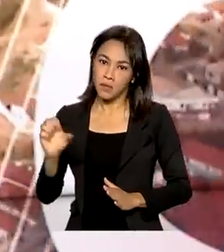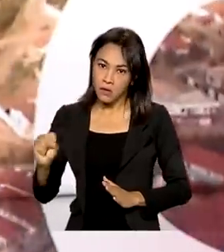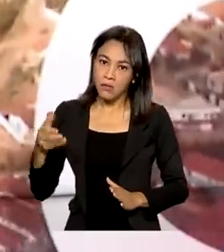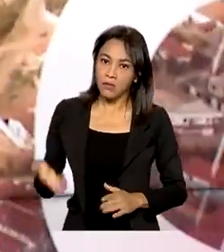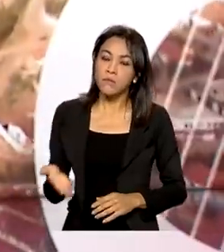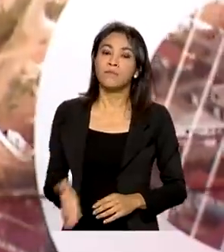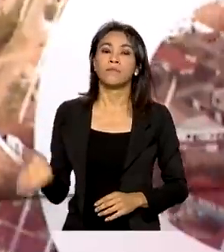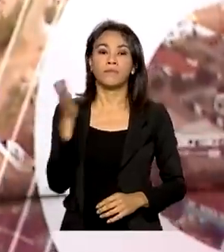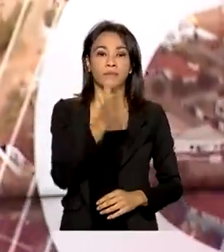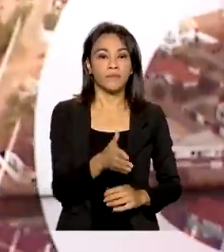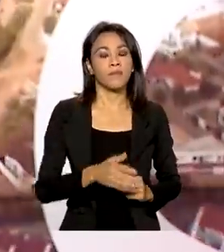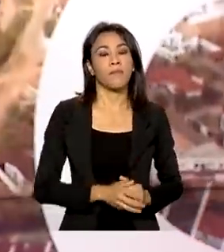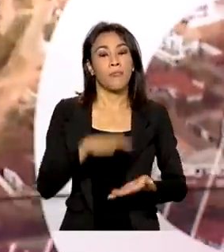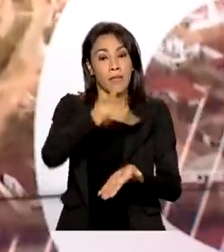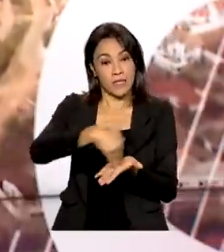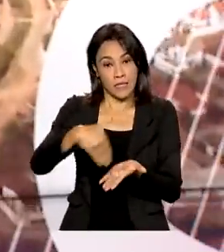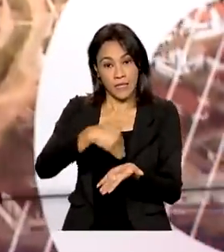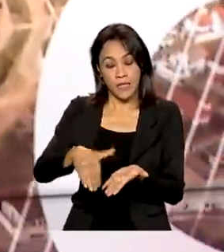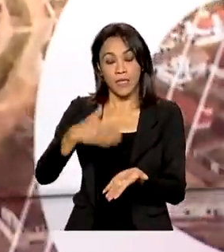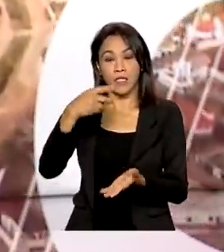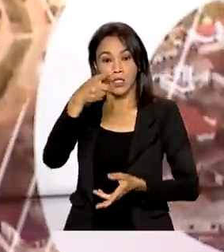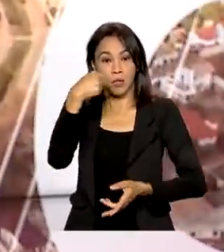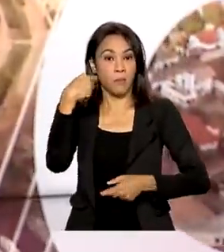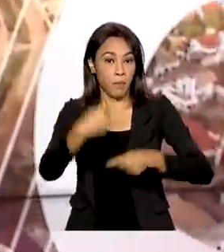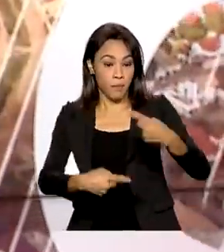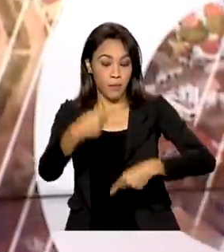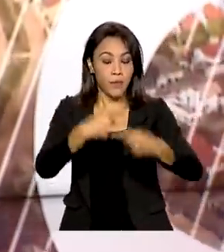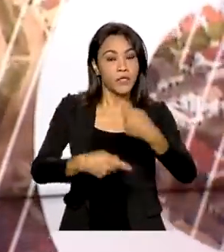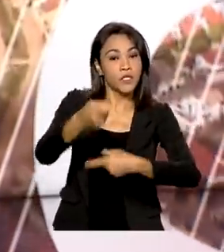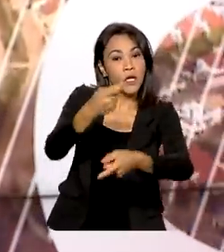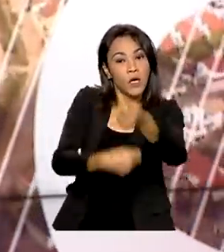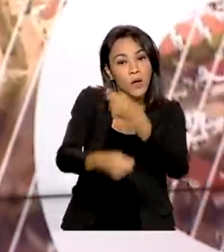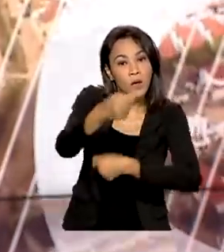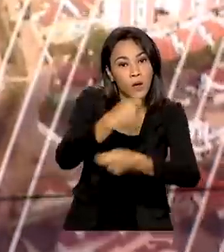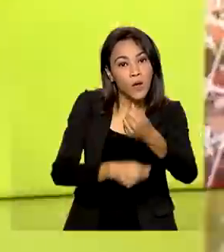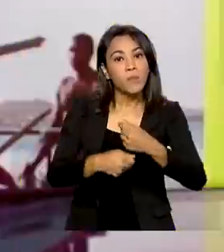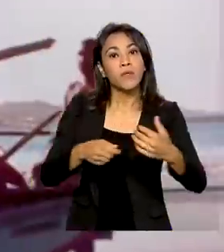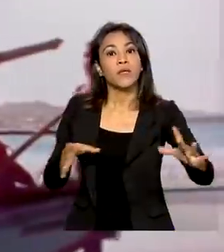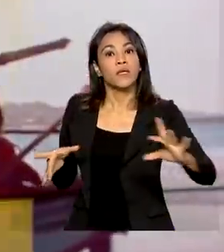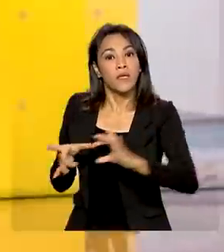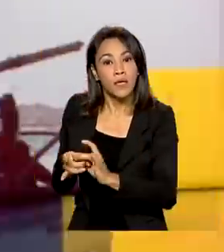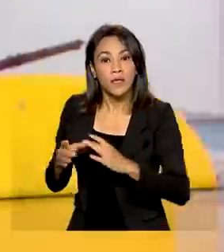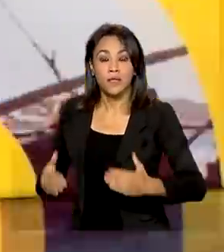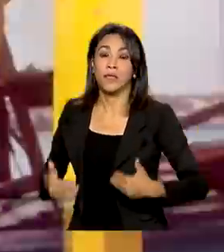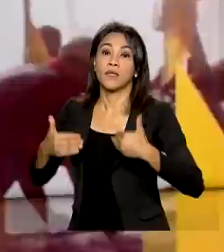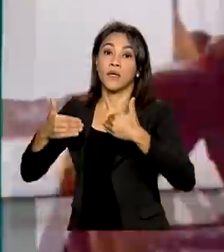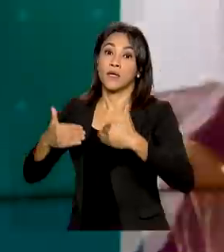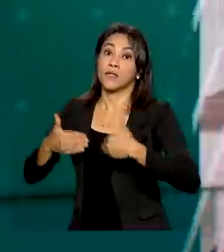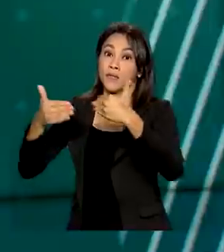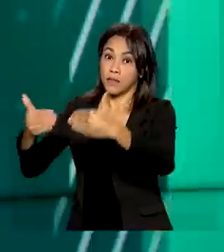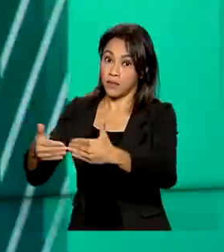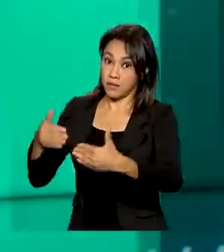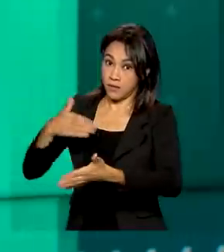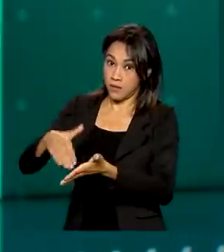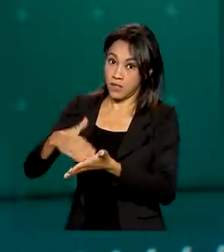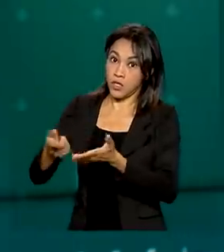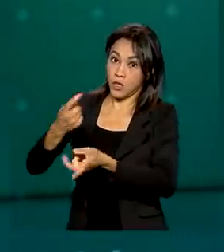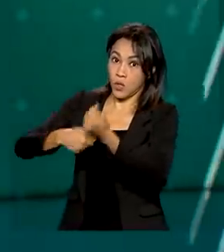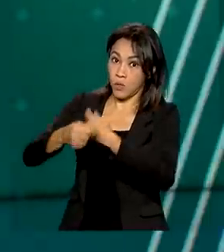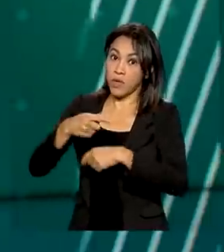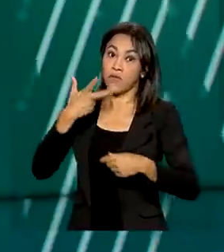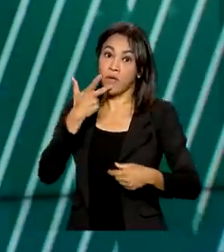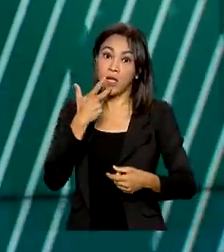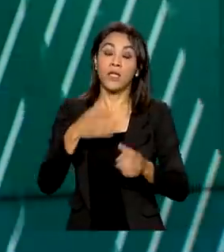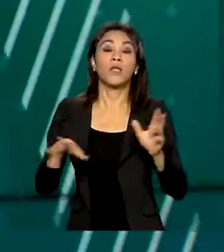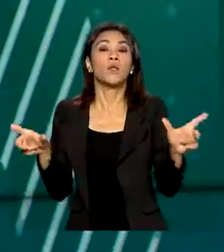A Secretaria de Política Econômica do Ministério da Economia estima que os investimentos dos projetos da carteira do Programa de Parcerias de